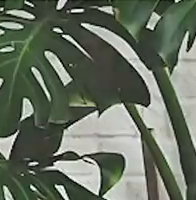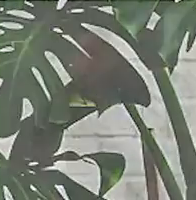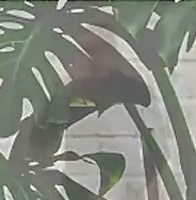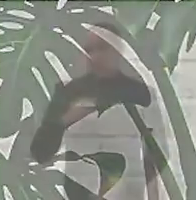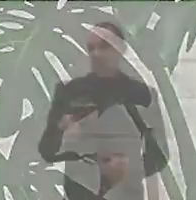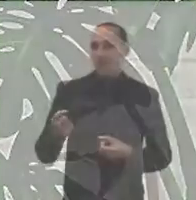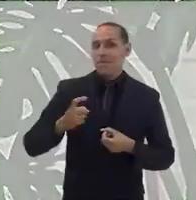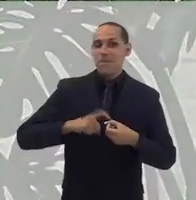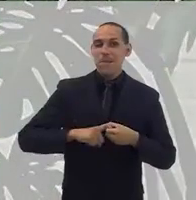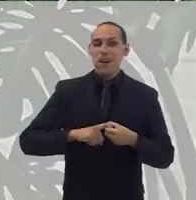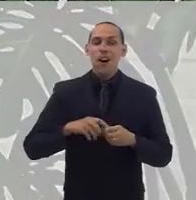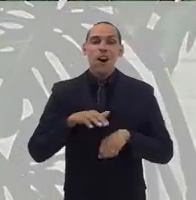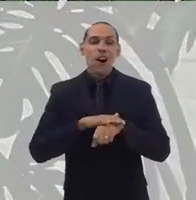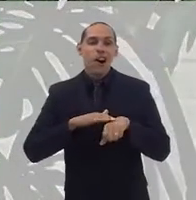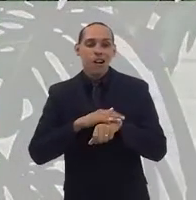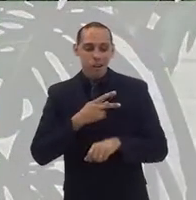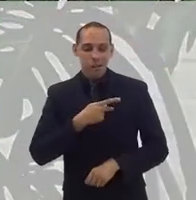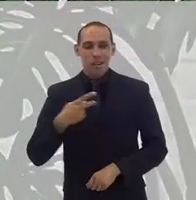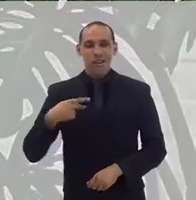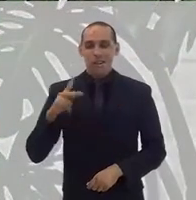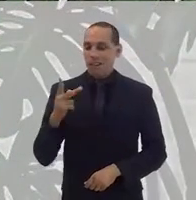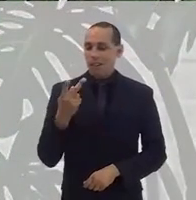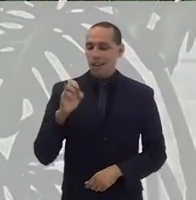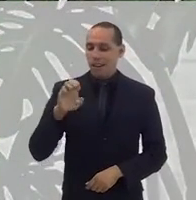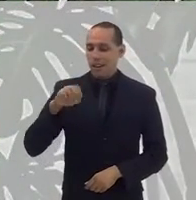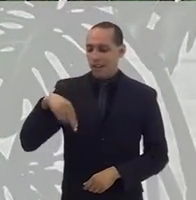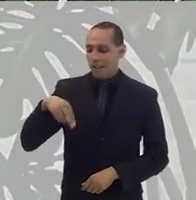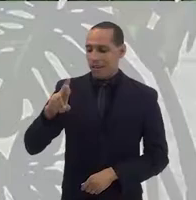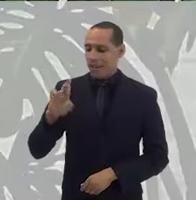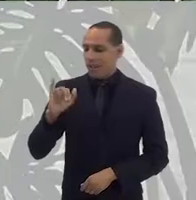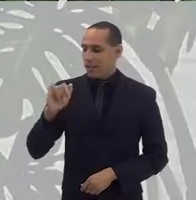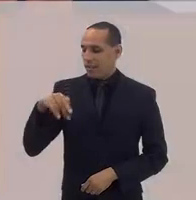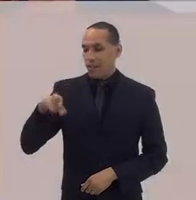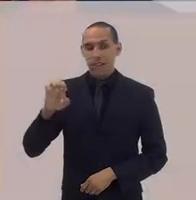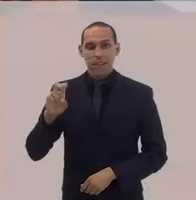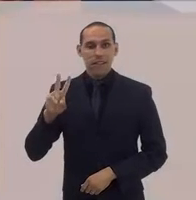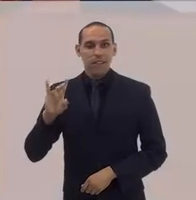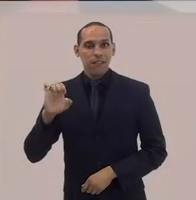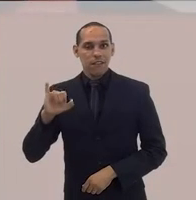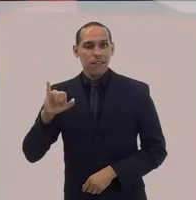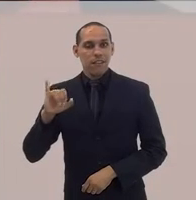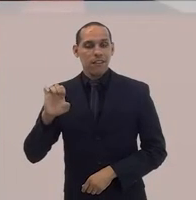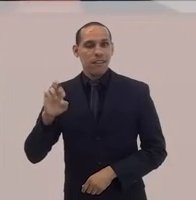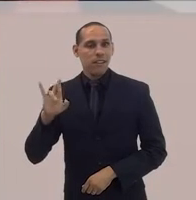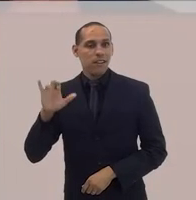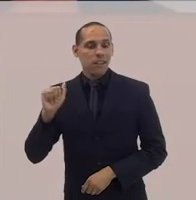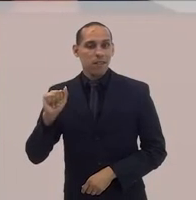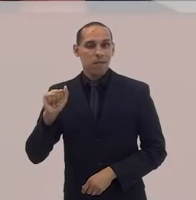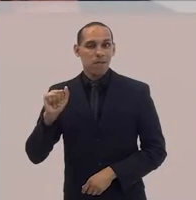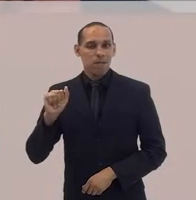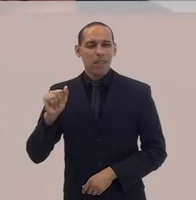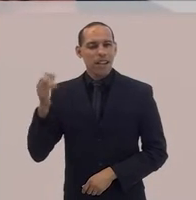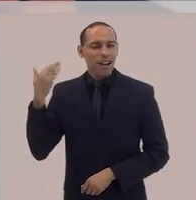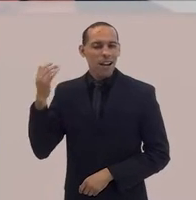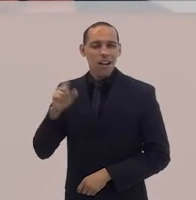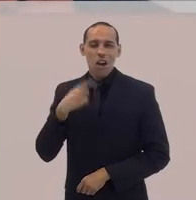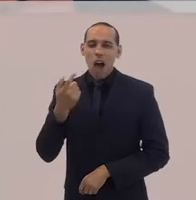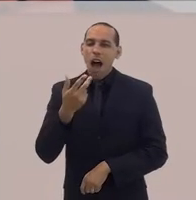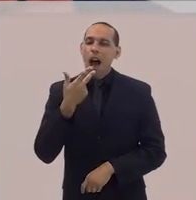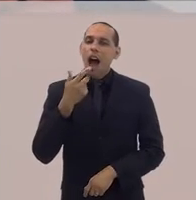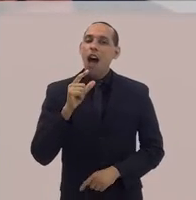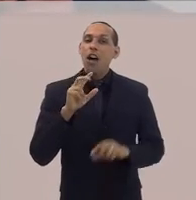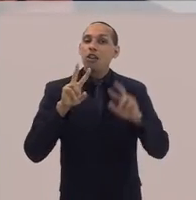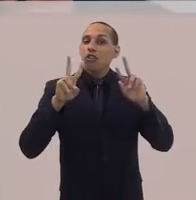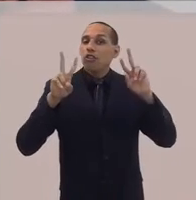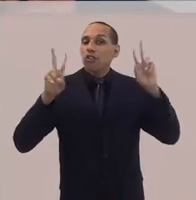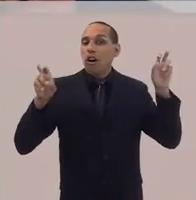O perfil está de volta, conversando hoje com o pastor Henrique Vieira. Pastor, no bloco anterior a gente falava